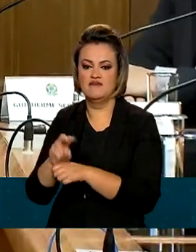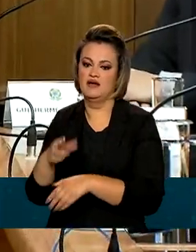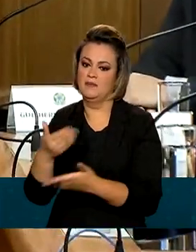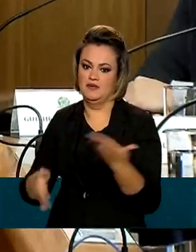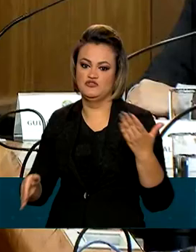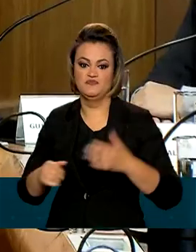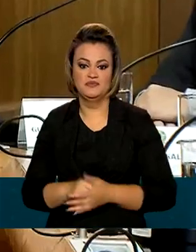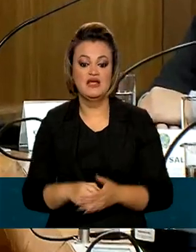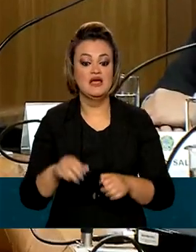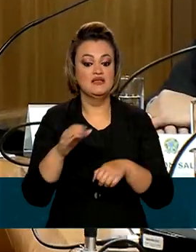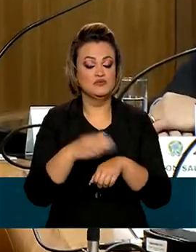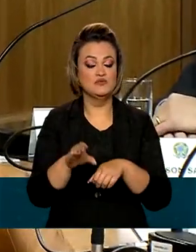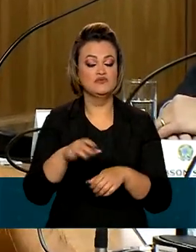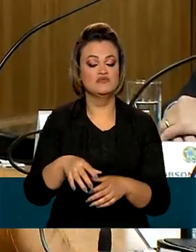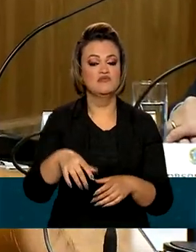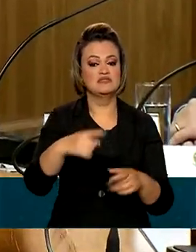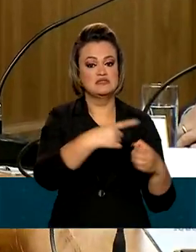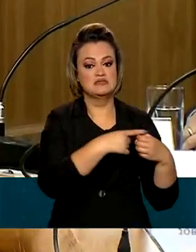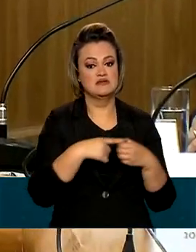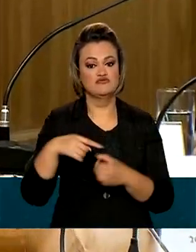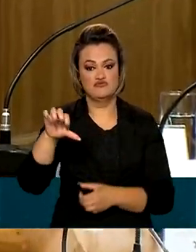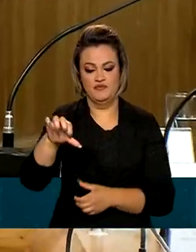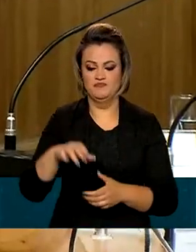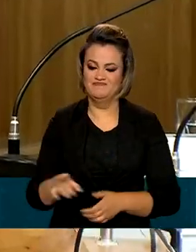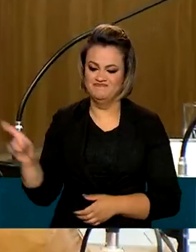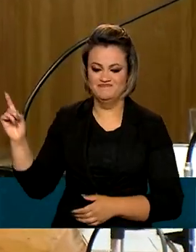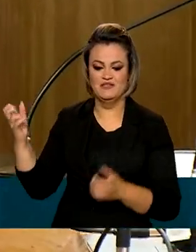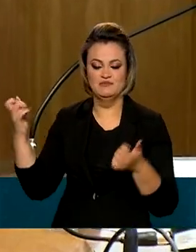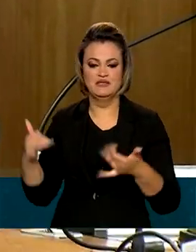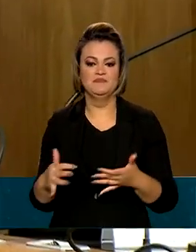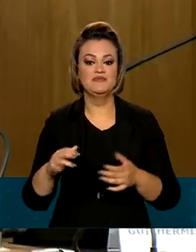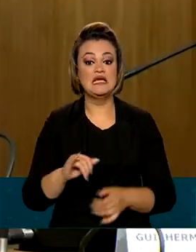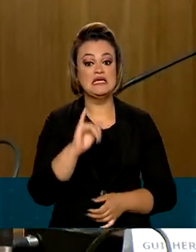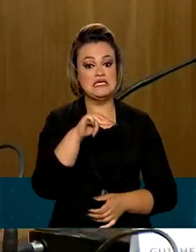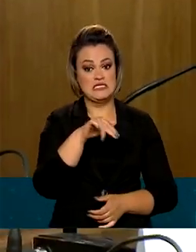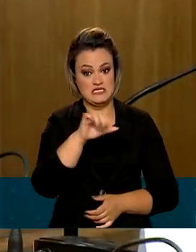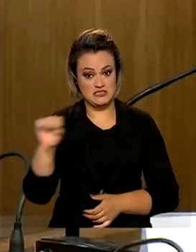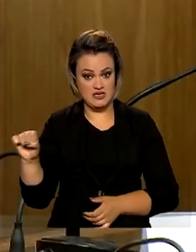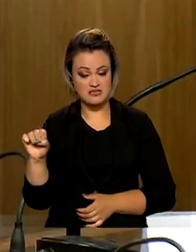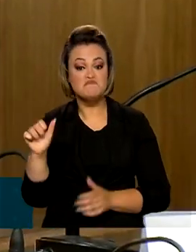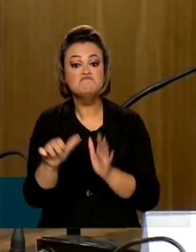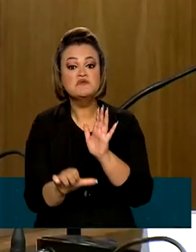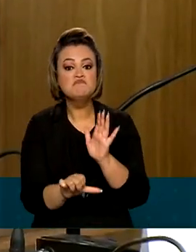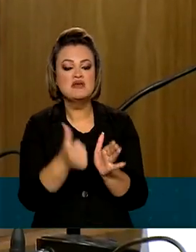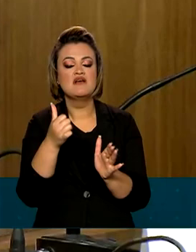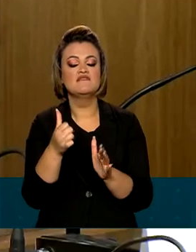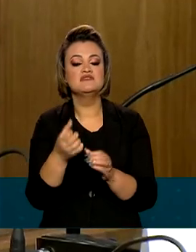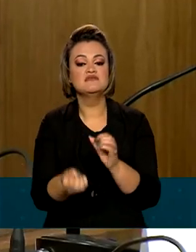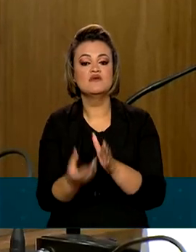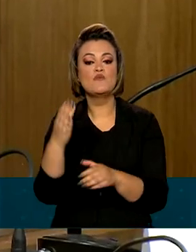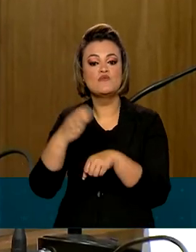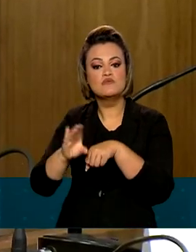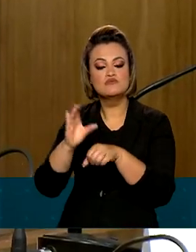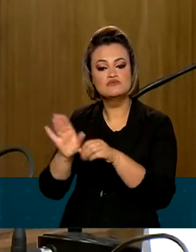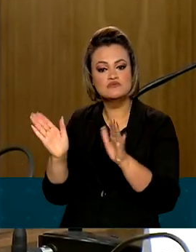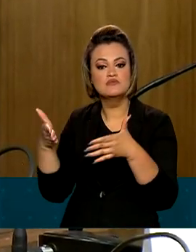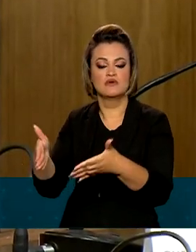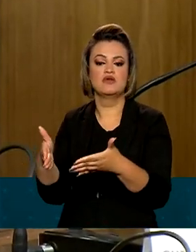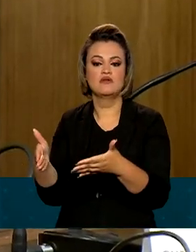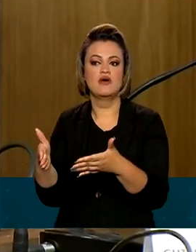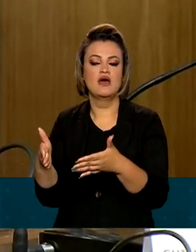O curso ocorrerá em nove cidades. É a primeira vez que o INSS faz o curso de formação